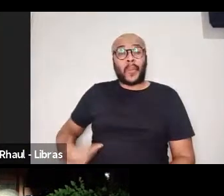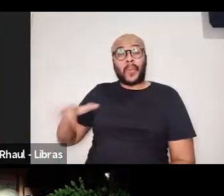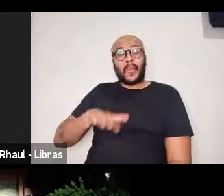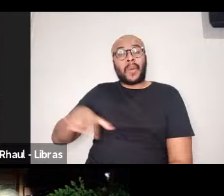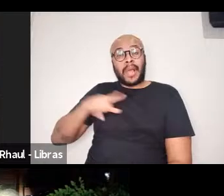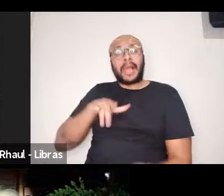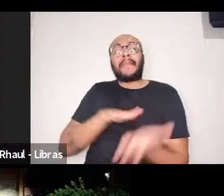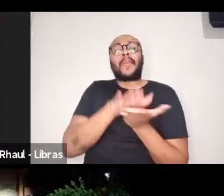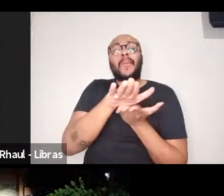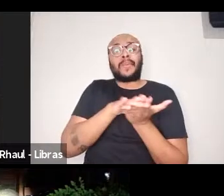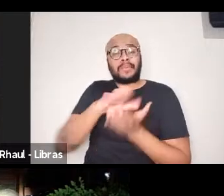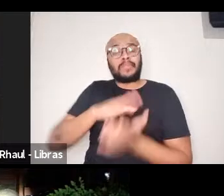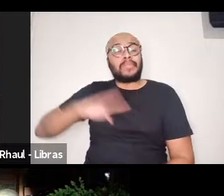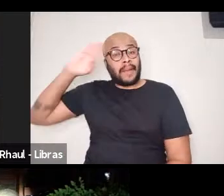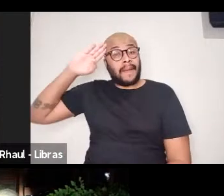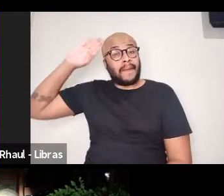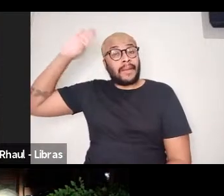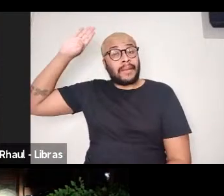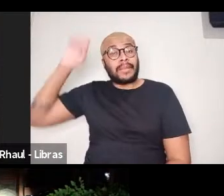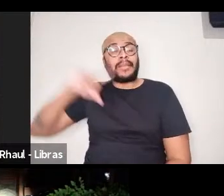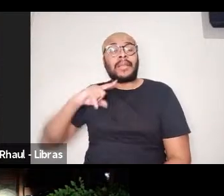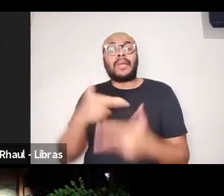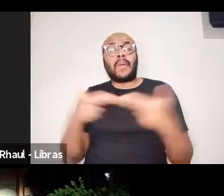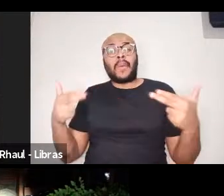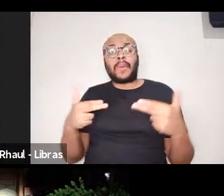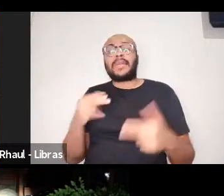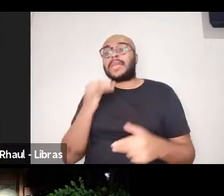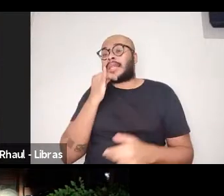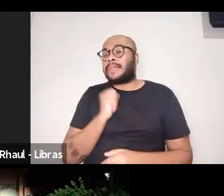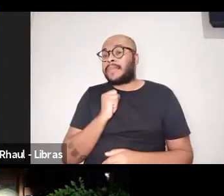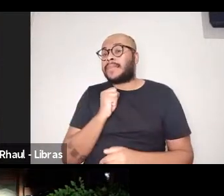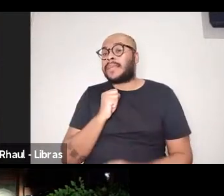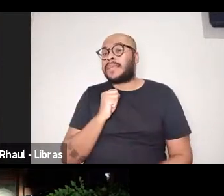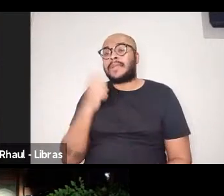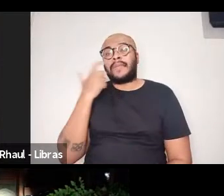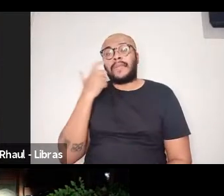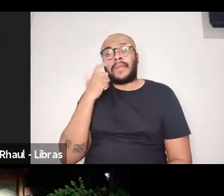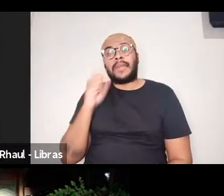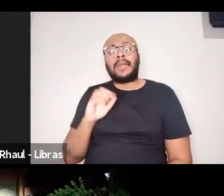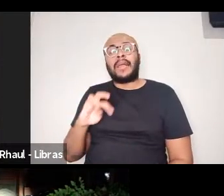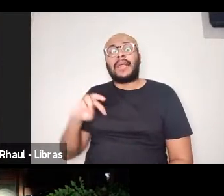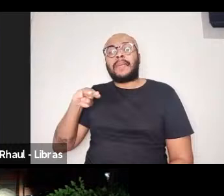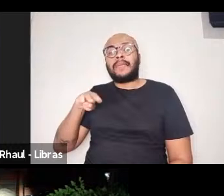produção acadêmica, aquilo que a gente via, por exemplo, a Maria Beatriz